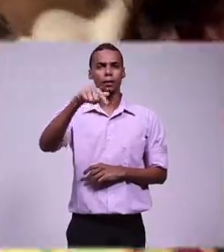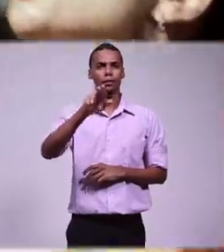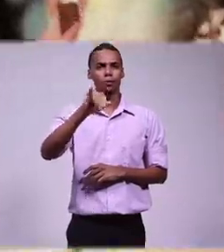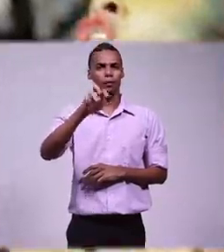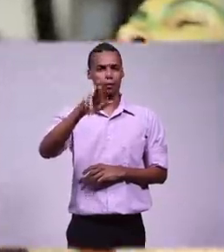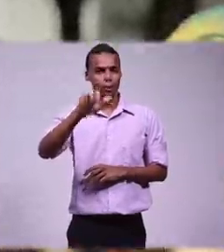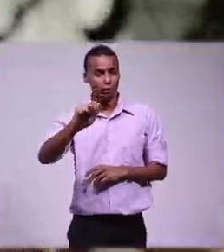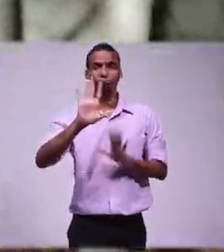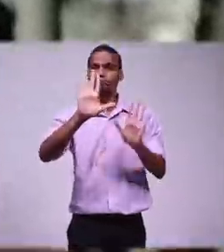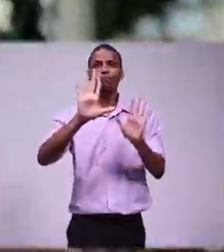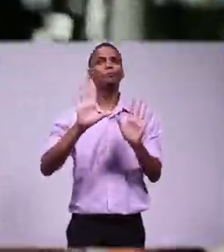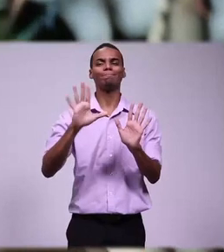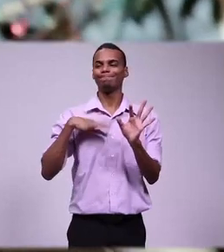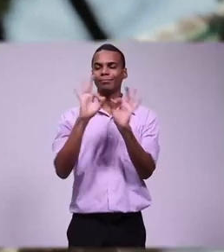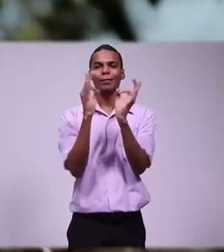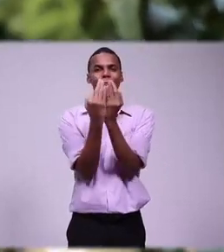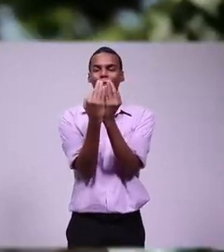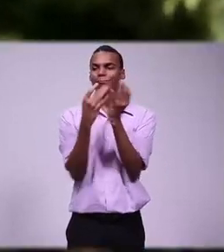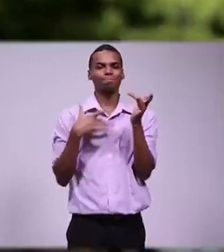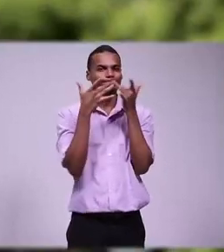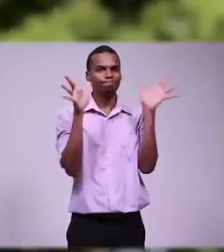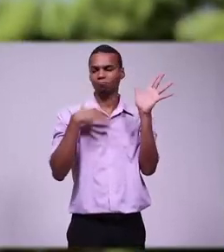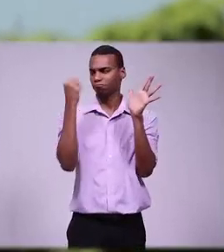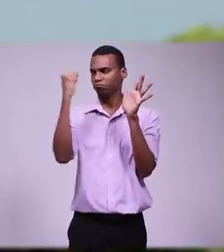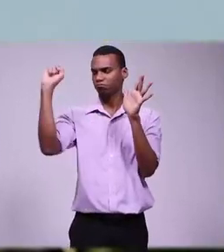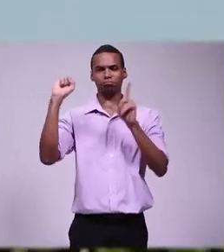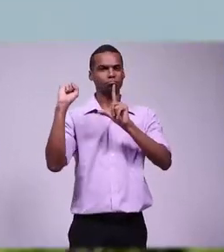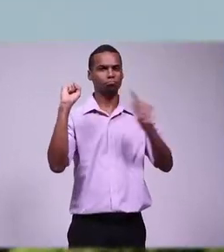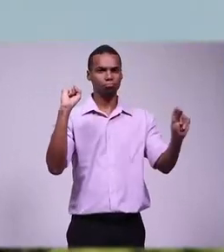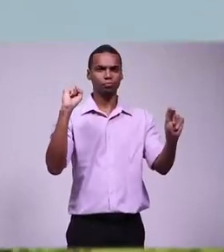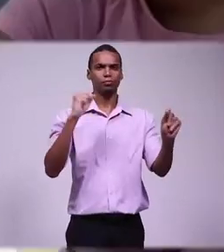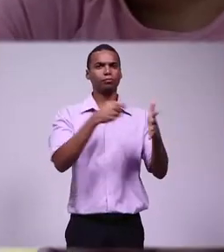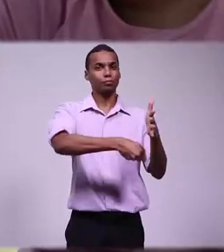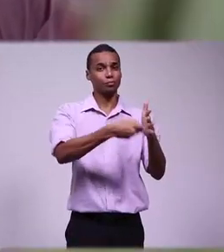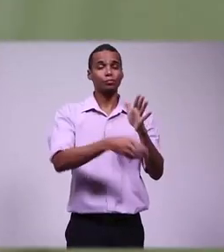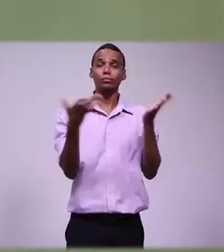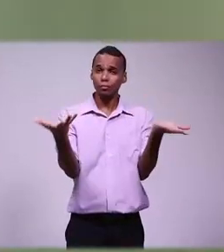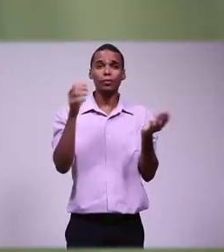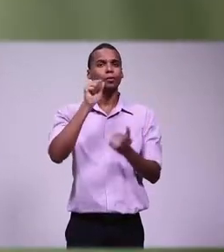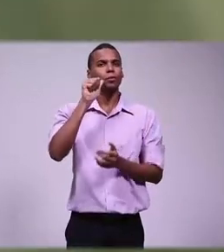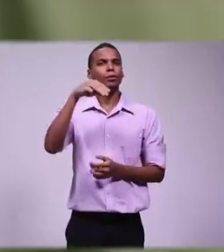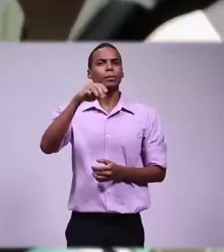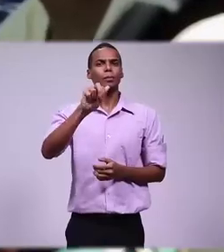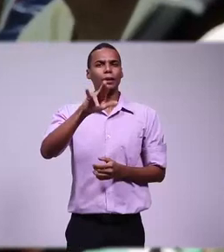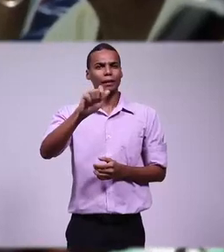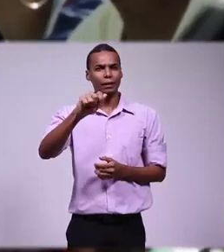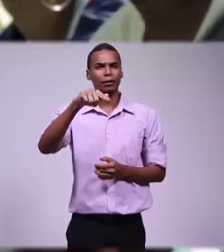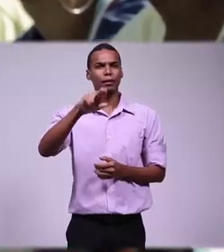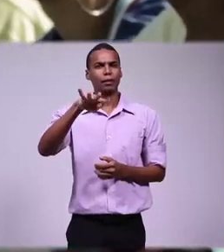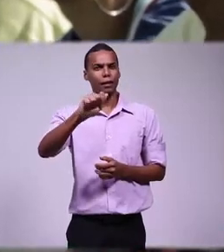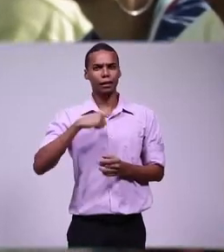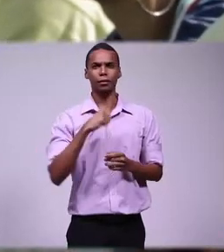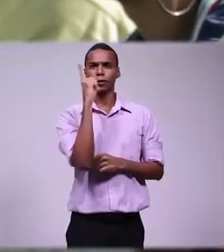levanta. Compre a vontade do meu irmão. Maria Quitéria fugiu, se alistou